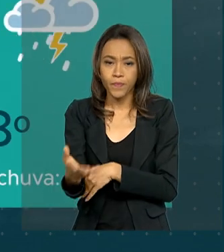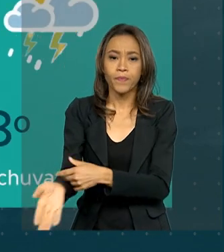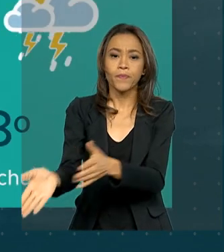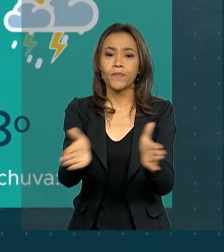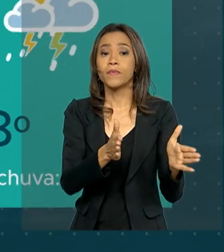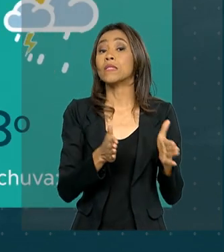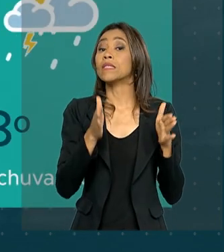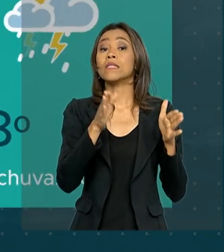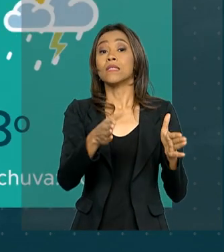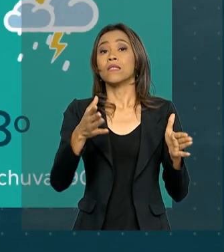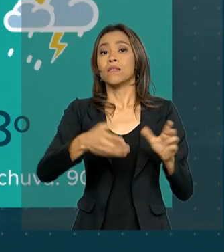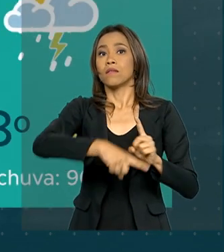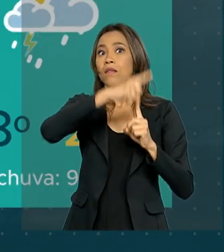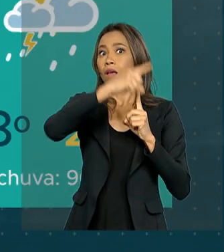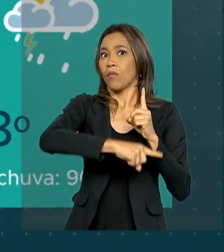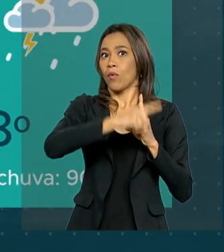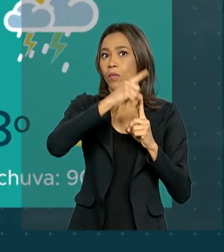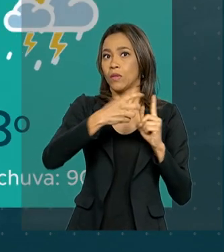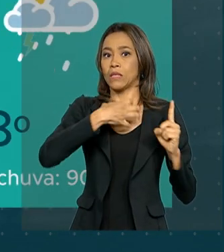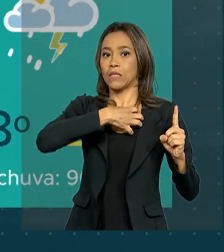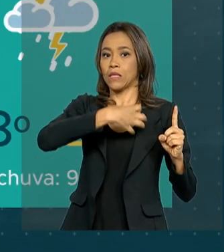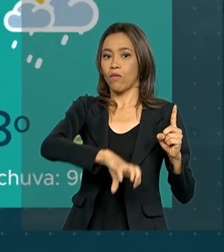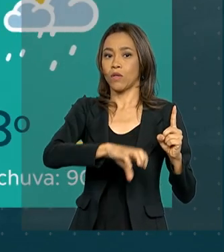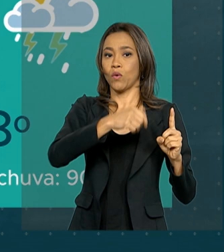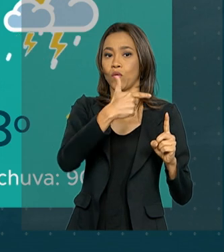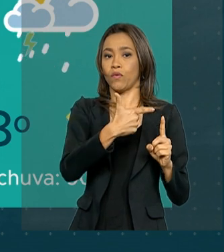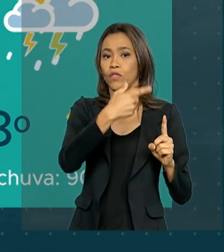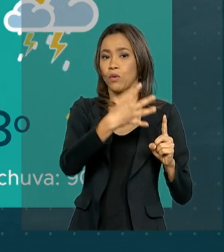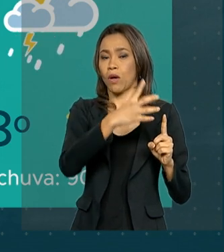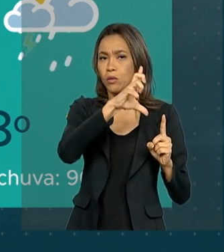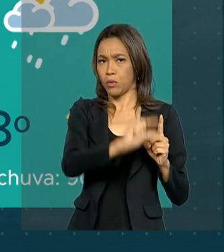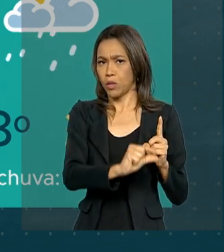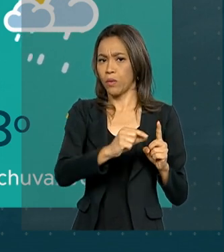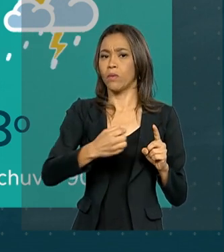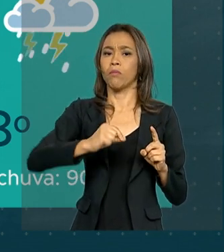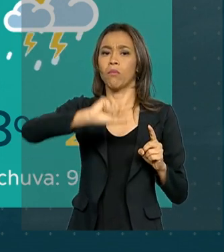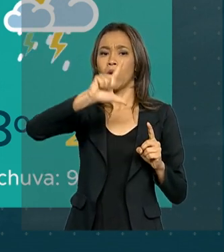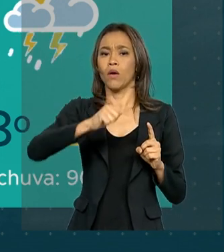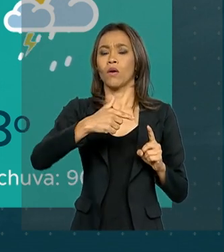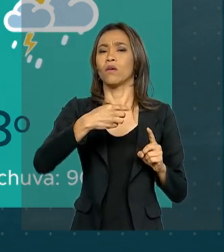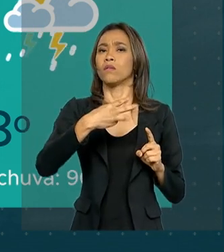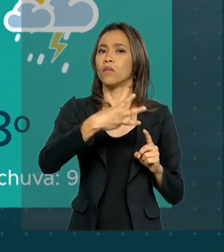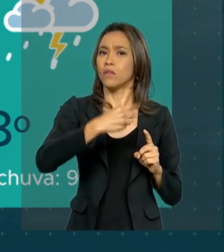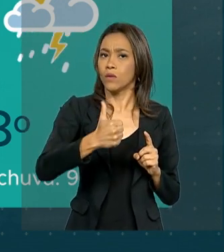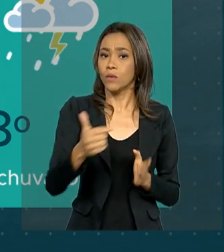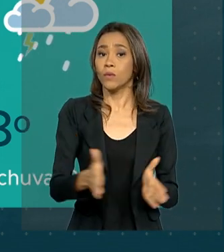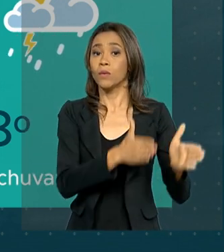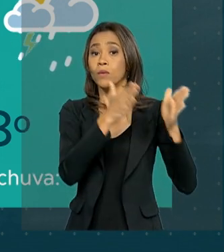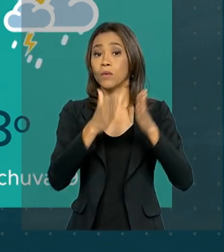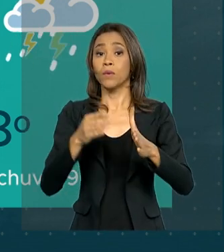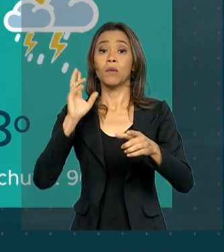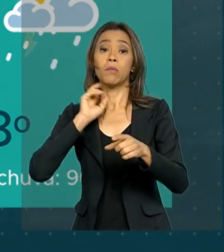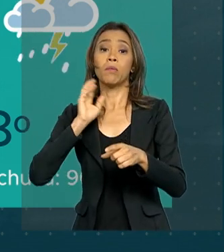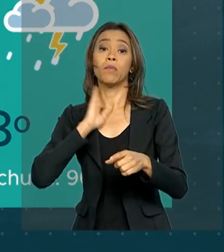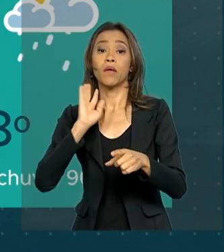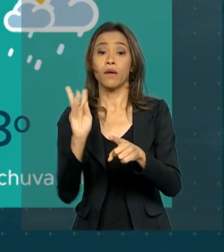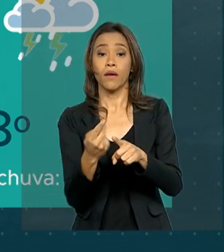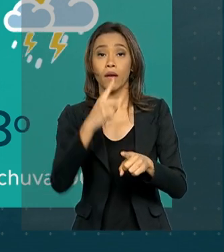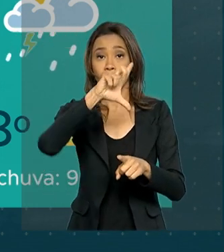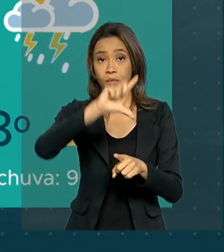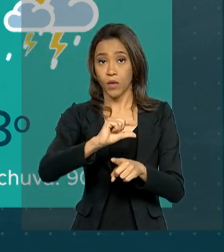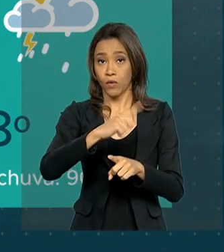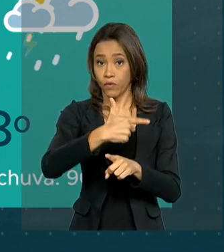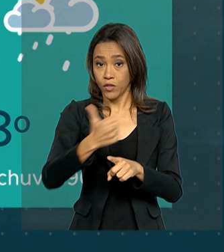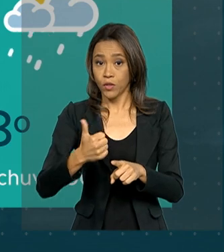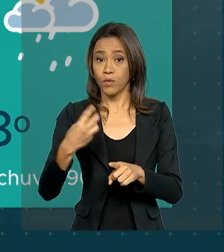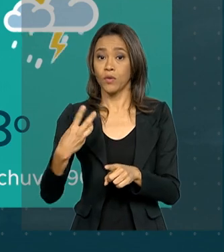temperaturas. Em Salvador, os termômetros marcam mínima de 24 e máxima de 31 graus. Em Belo Horizonte, mínima de 21 e máxima de